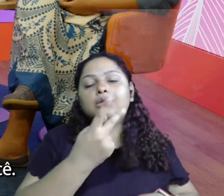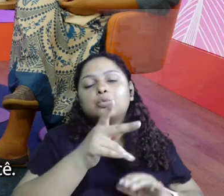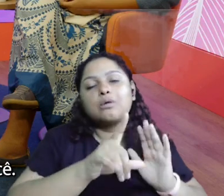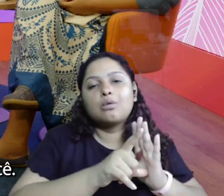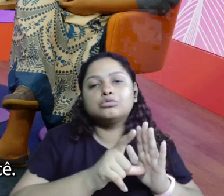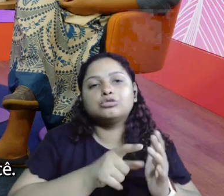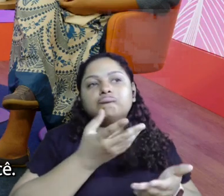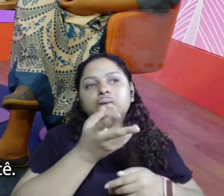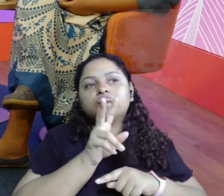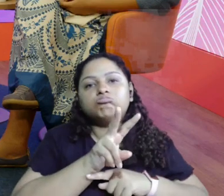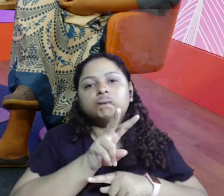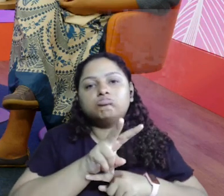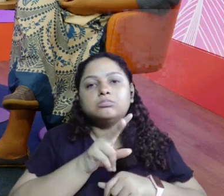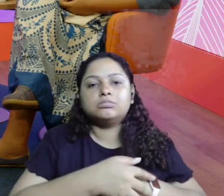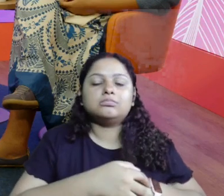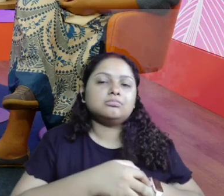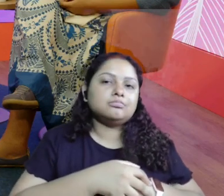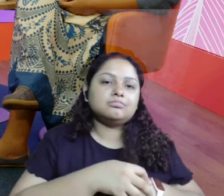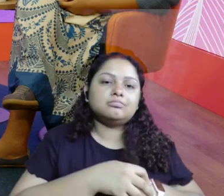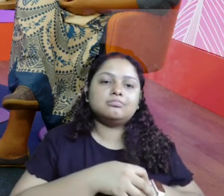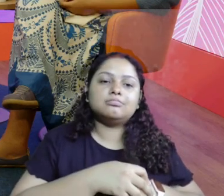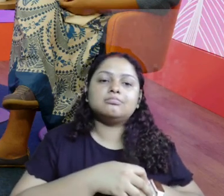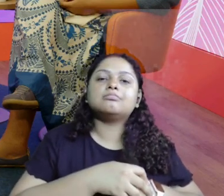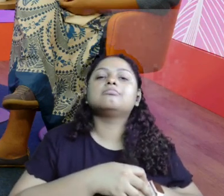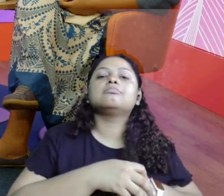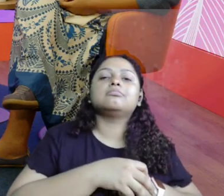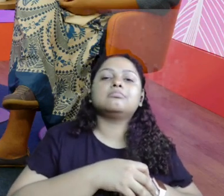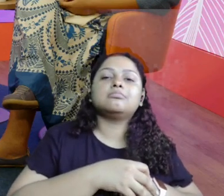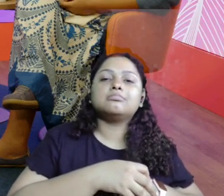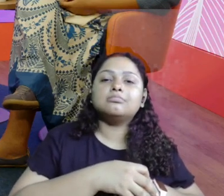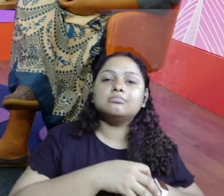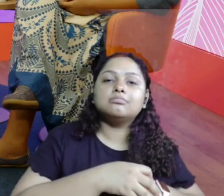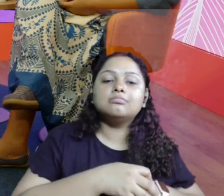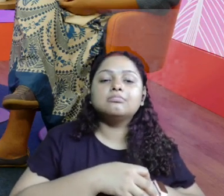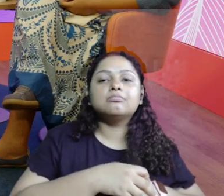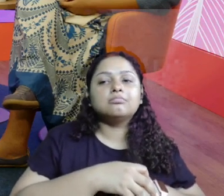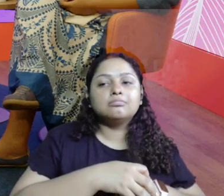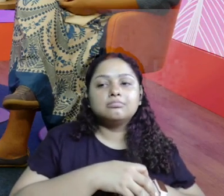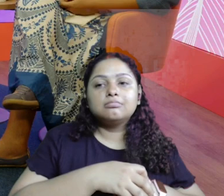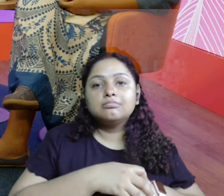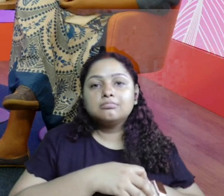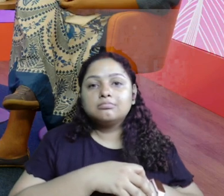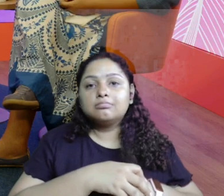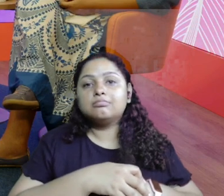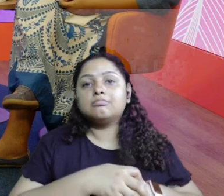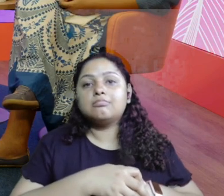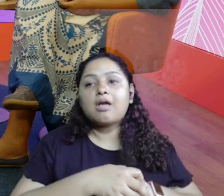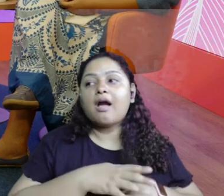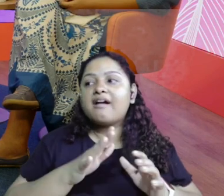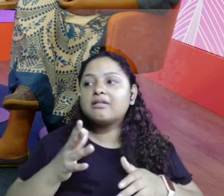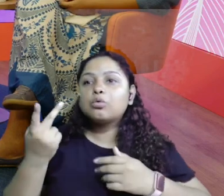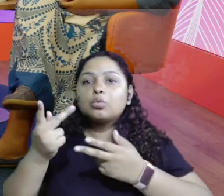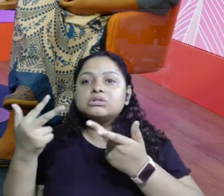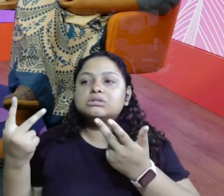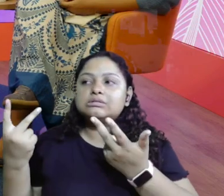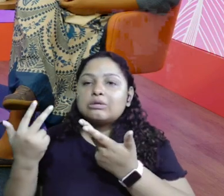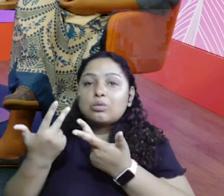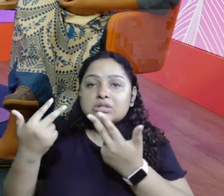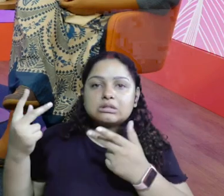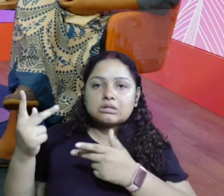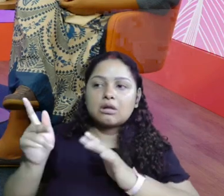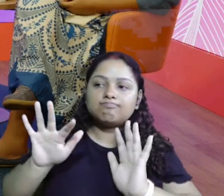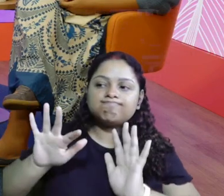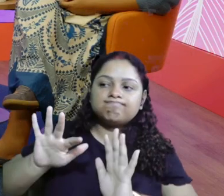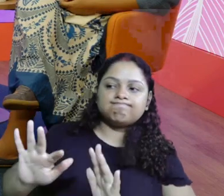eu vou ficar na vestida de sério pra você. Olha que legal. E aí ela deixou um recado pra mim. é soro, né? E aí ela falou pra mim, ela deixou o negócio dela pra ficar no meu.